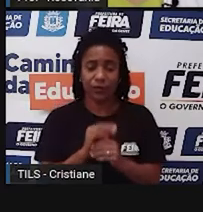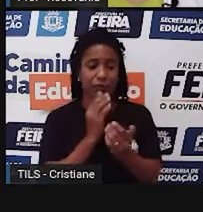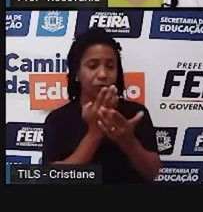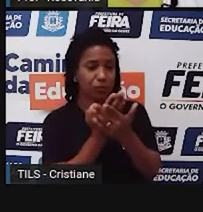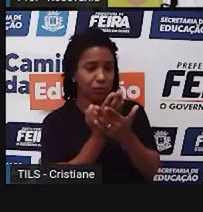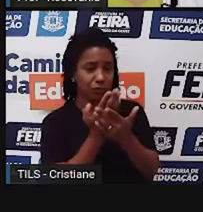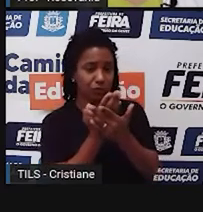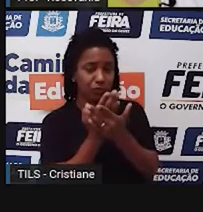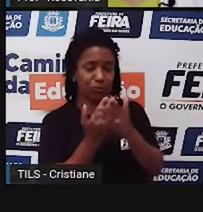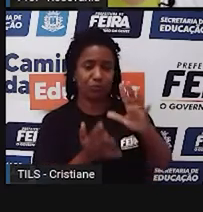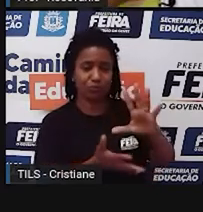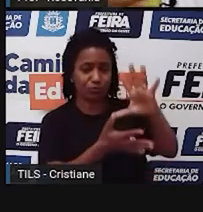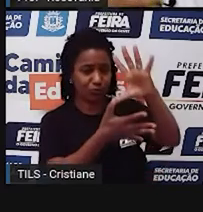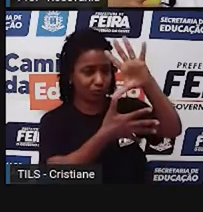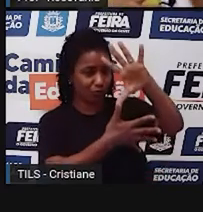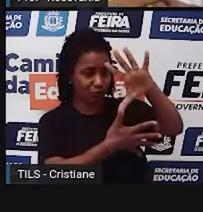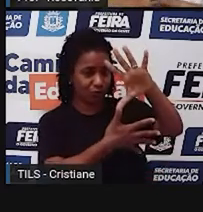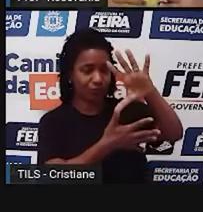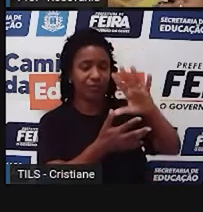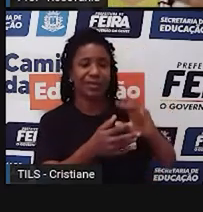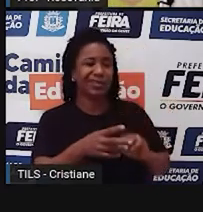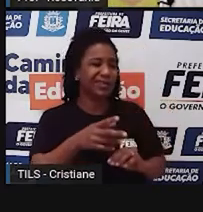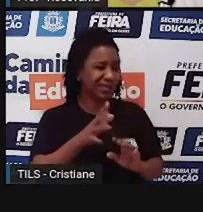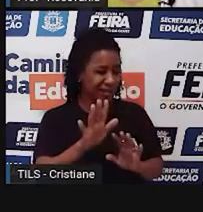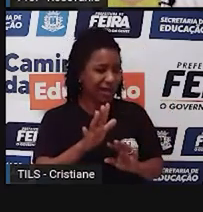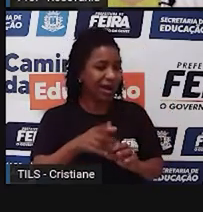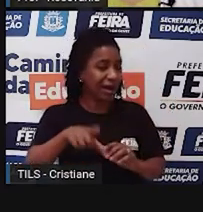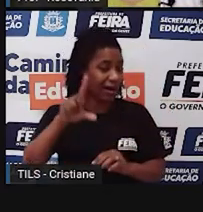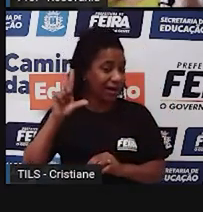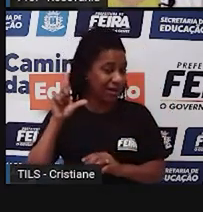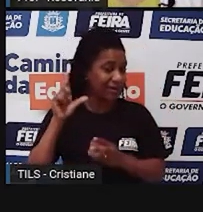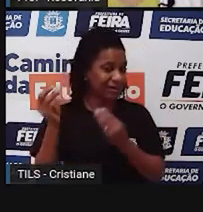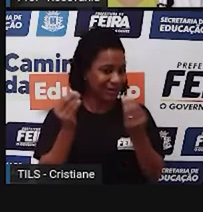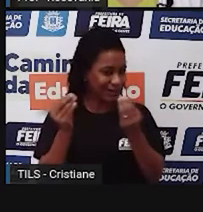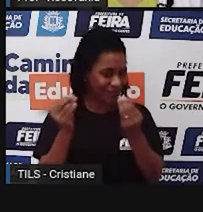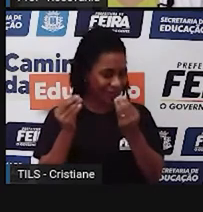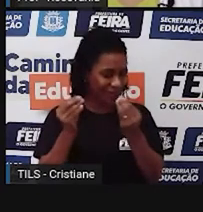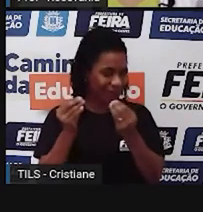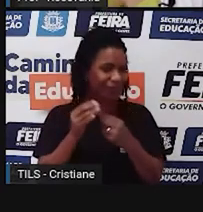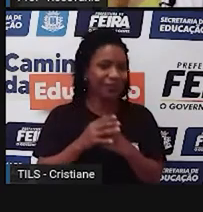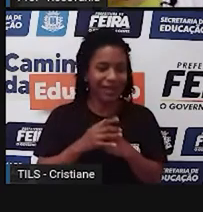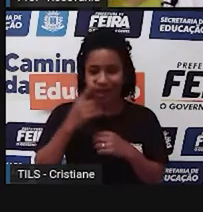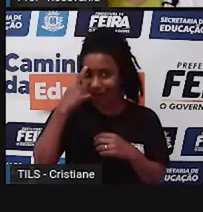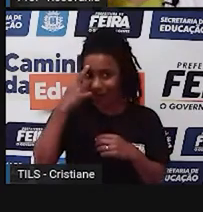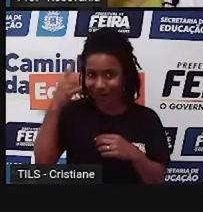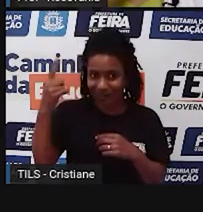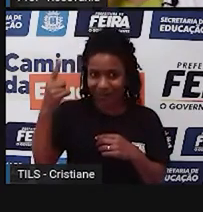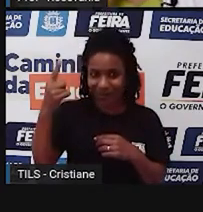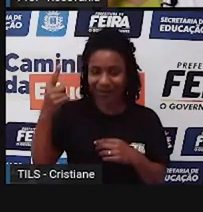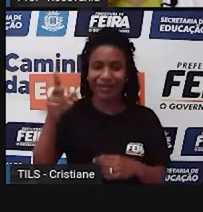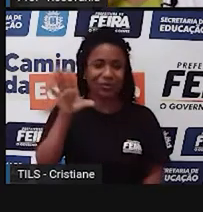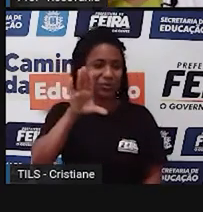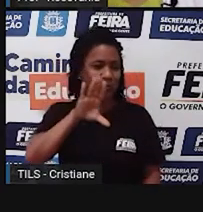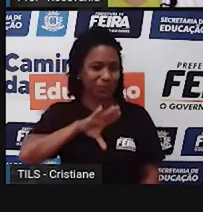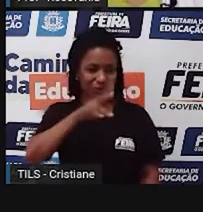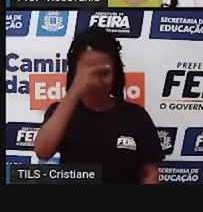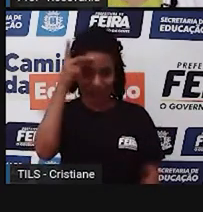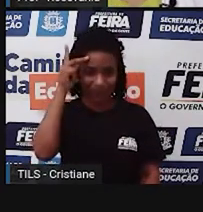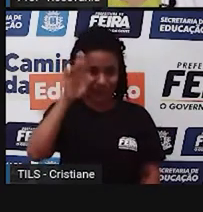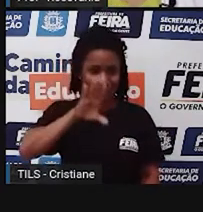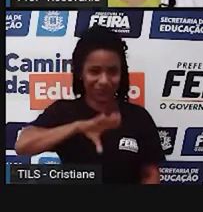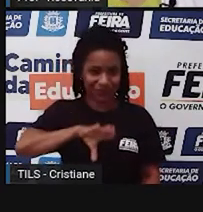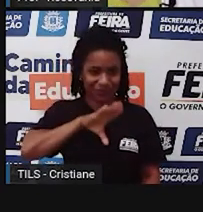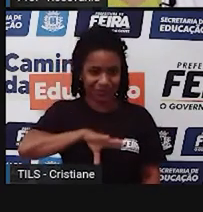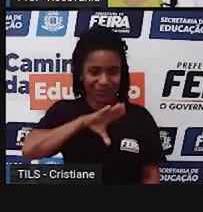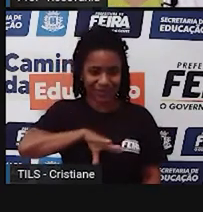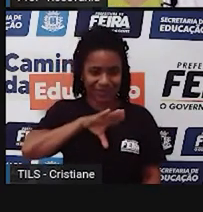é só se a gente voltar à história, né, quando os portugueses aqui chegaram, a gente sabe, né,